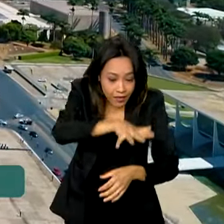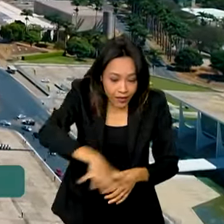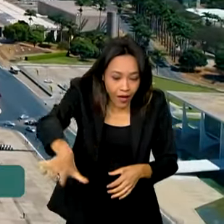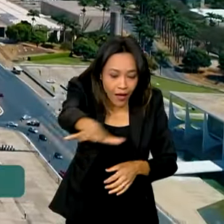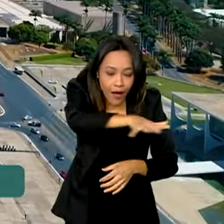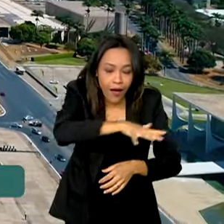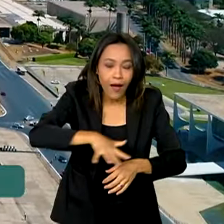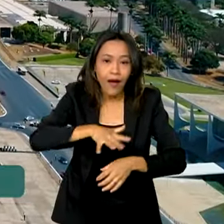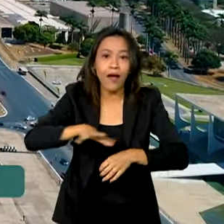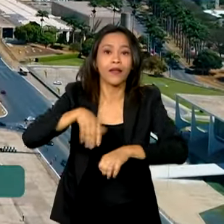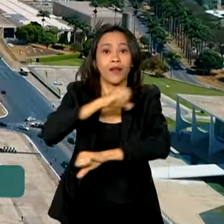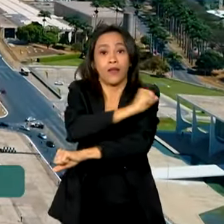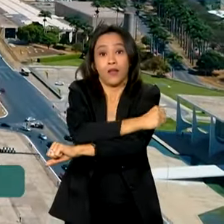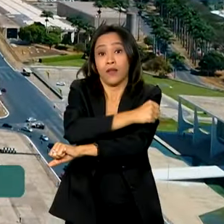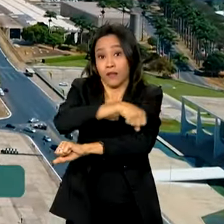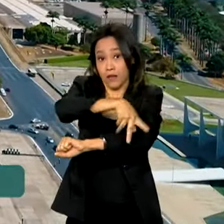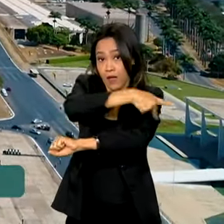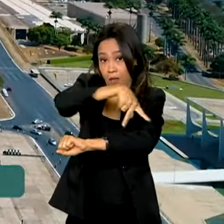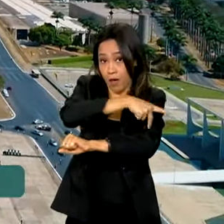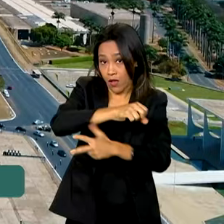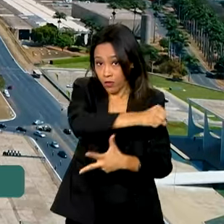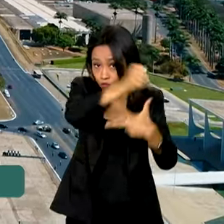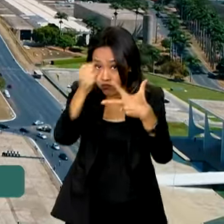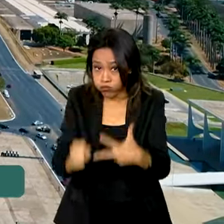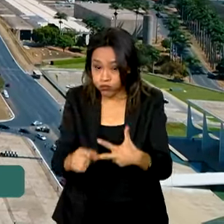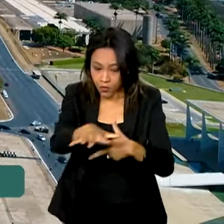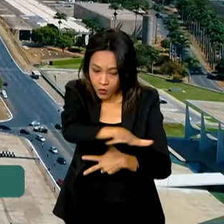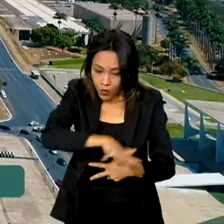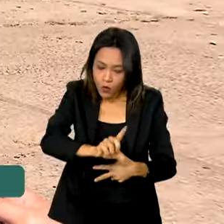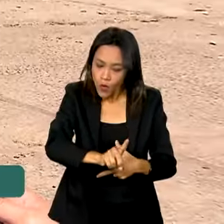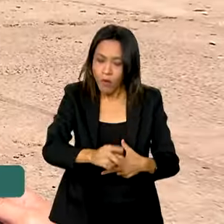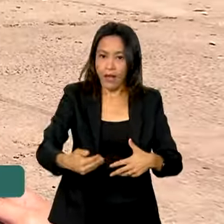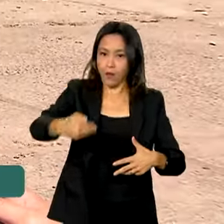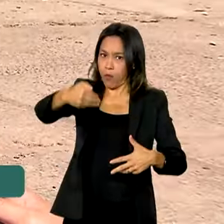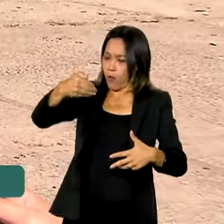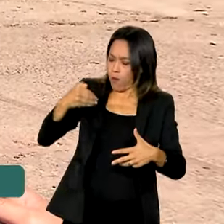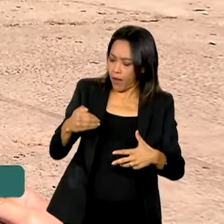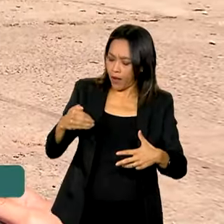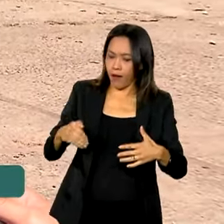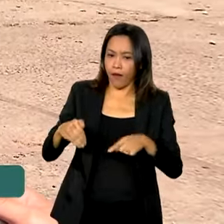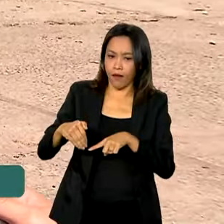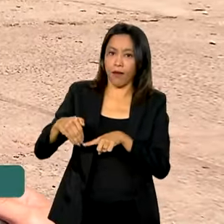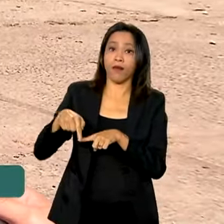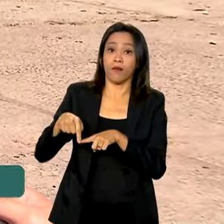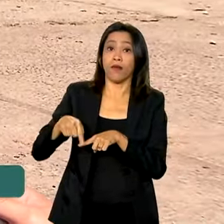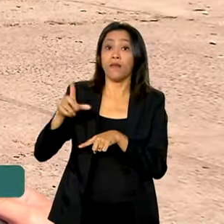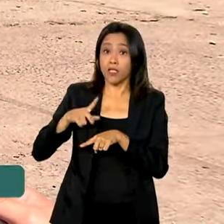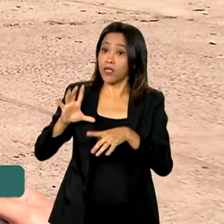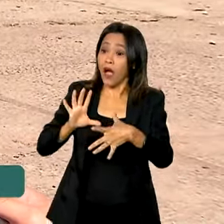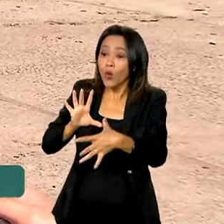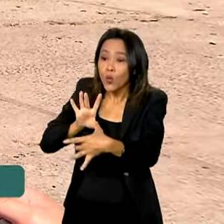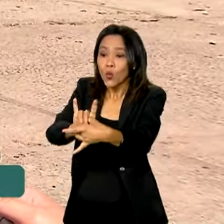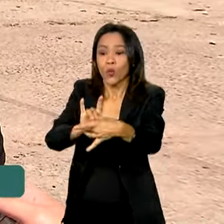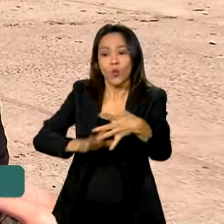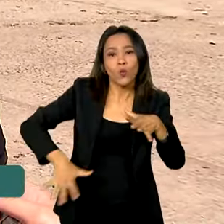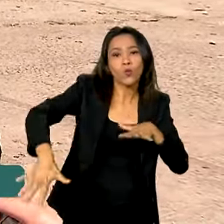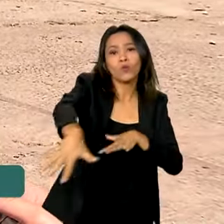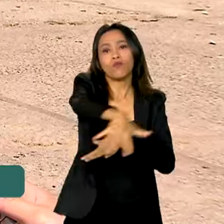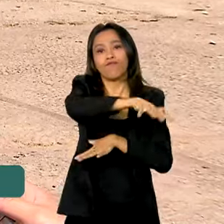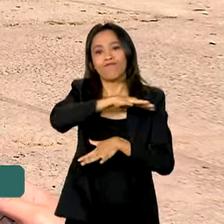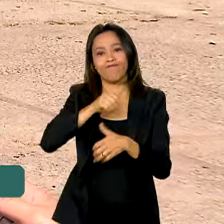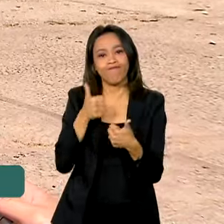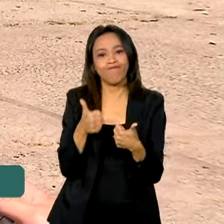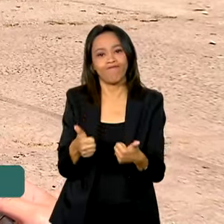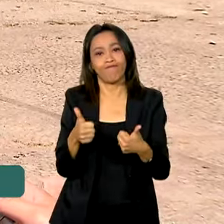na praça, mas no conjunto visual, ela fica muito... a composição dela está muito integrada à Praça dos Três Poderes.